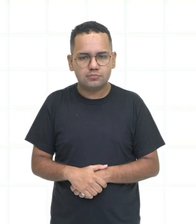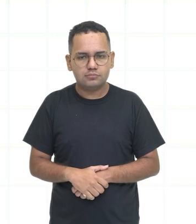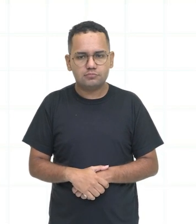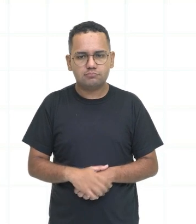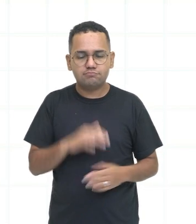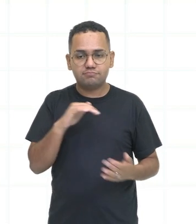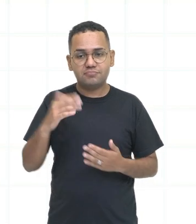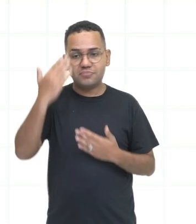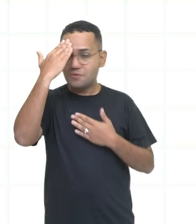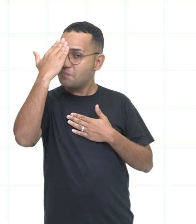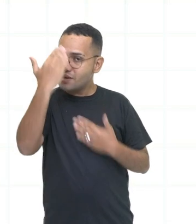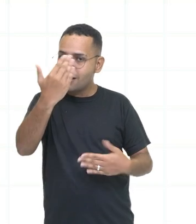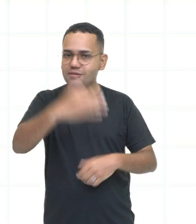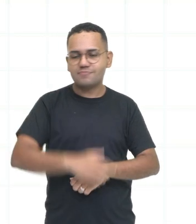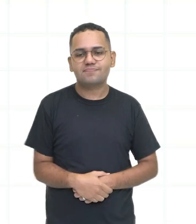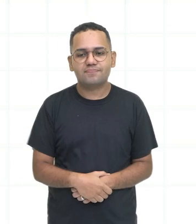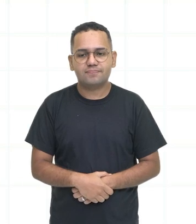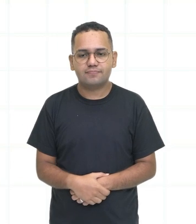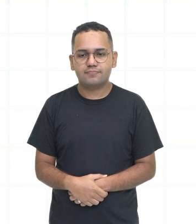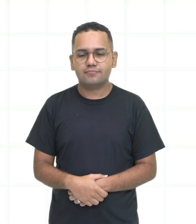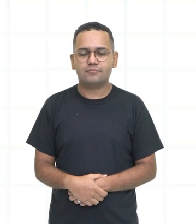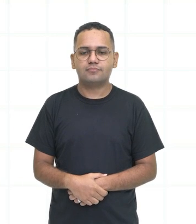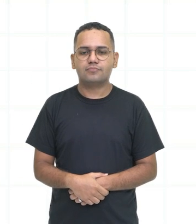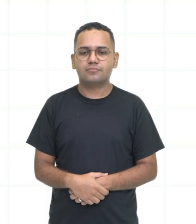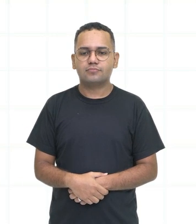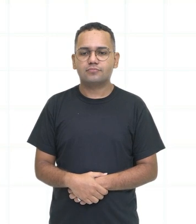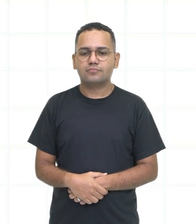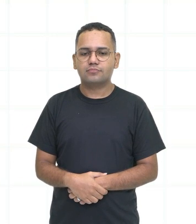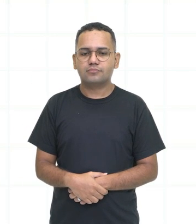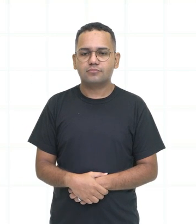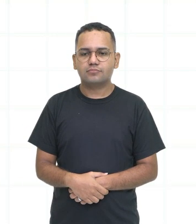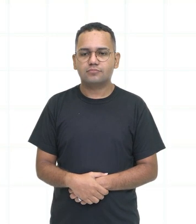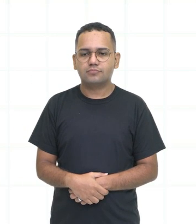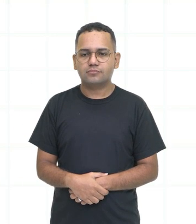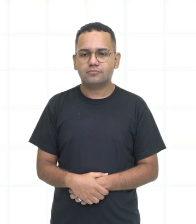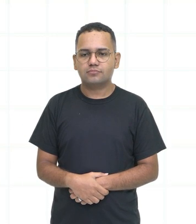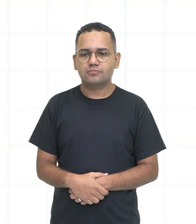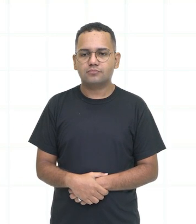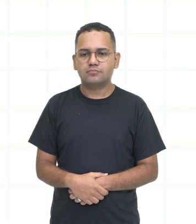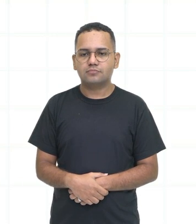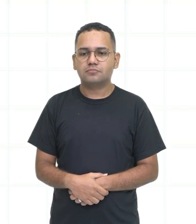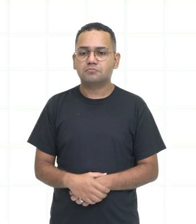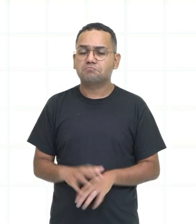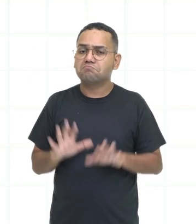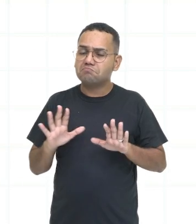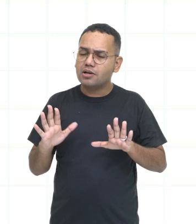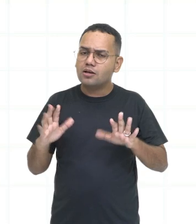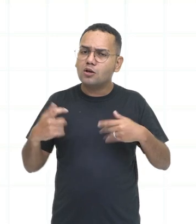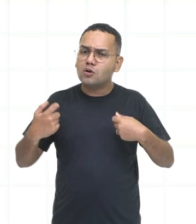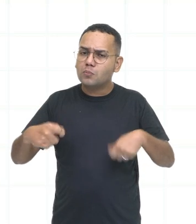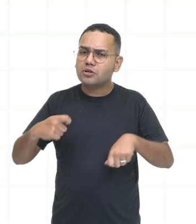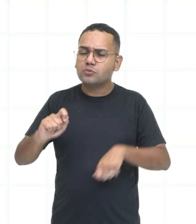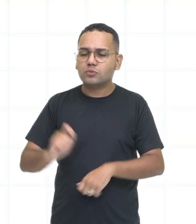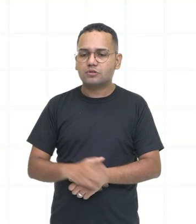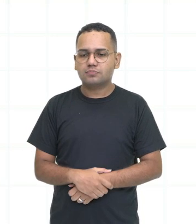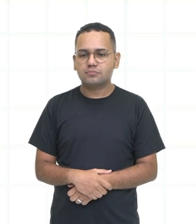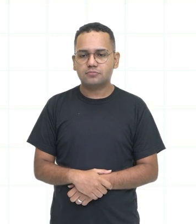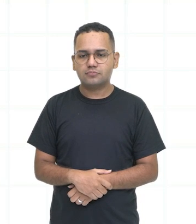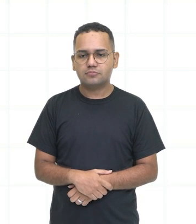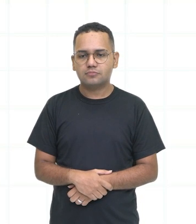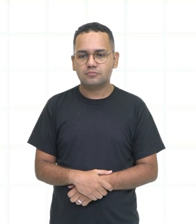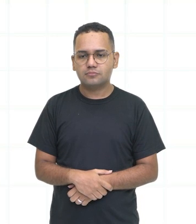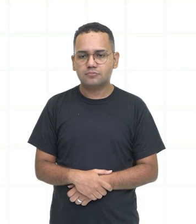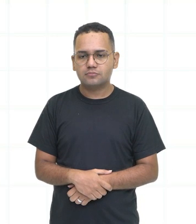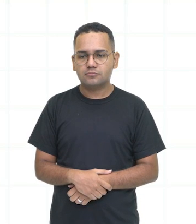Thanks. Obrigado. But I prefer driving by myself. Obrigado. Porém, eu prefiro. But I prefer driving